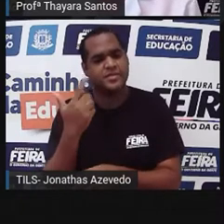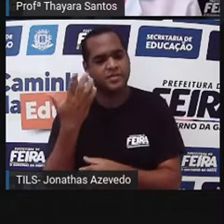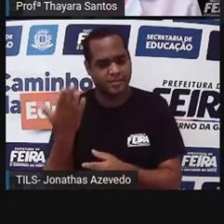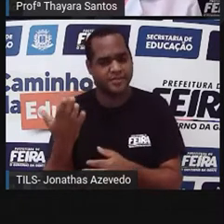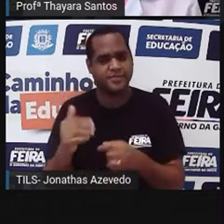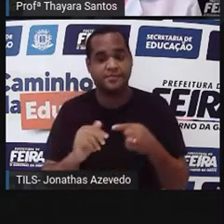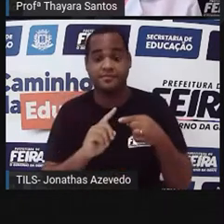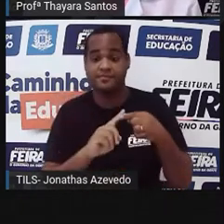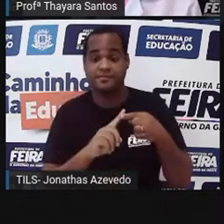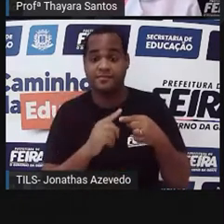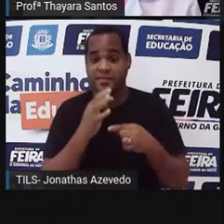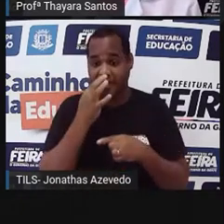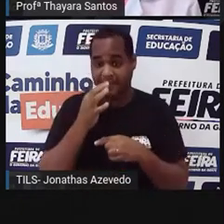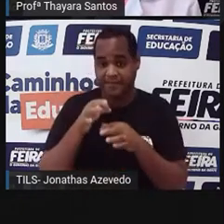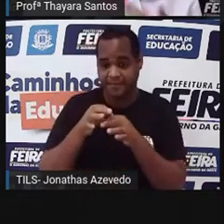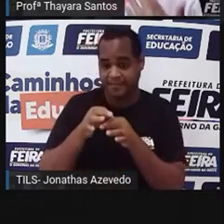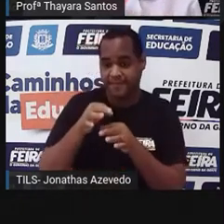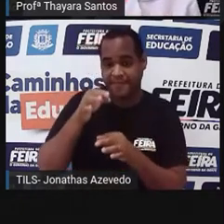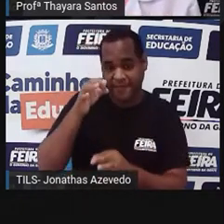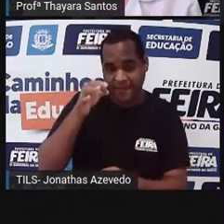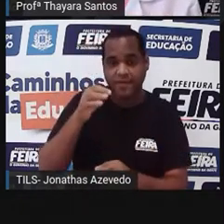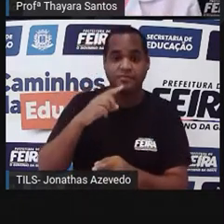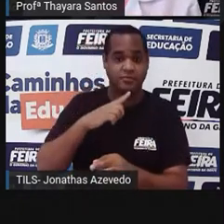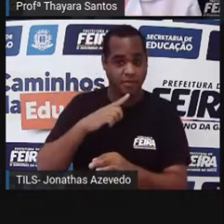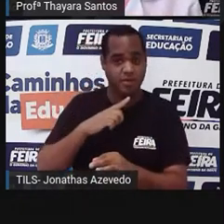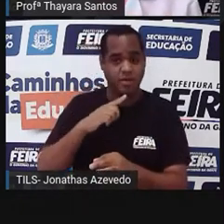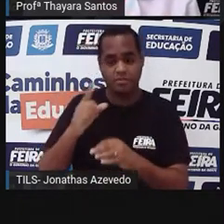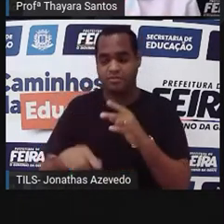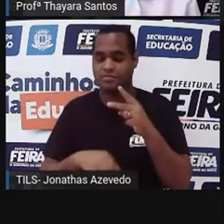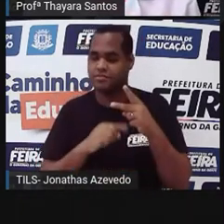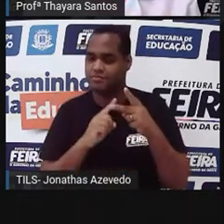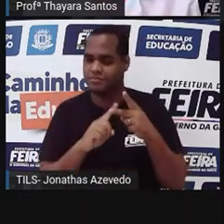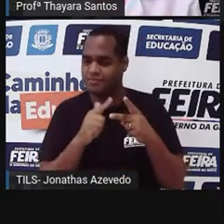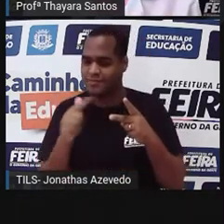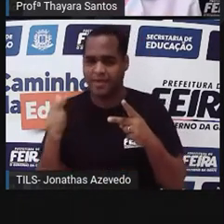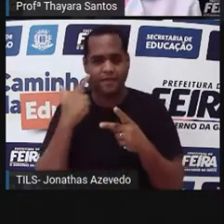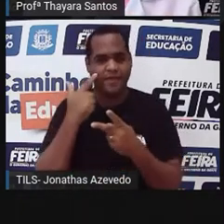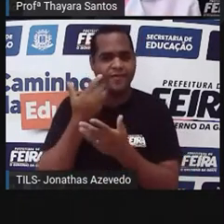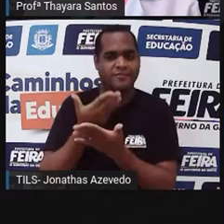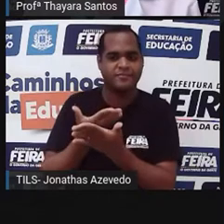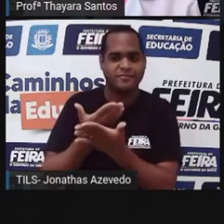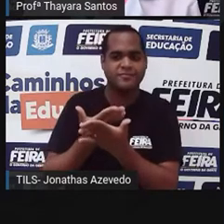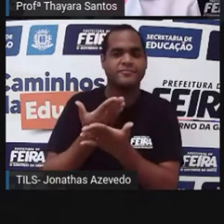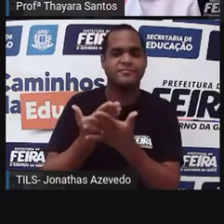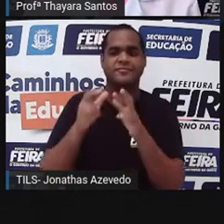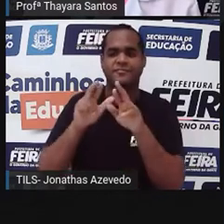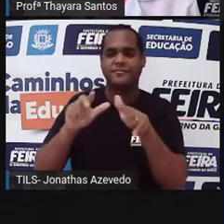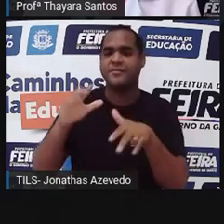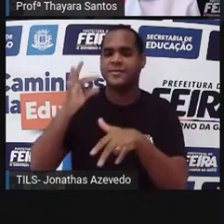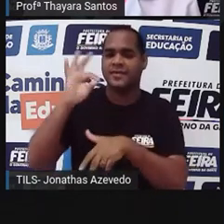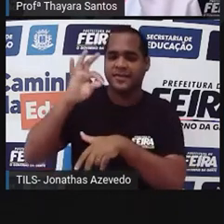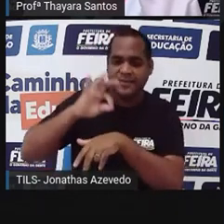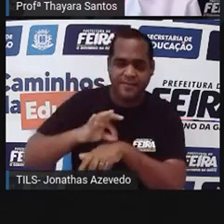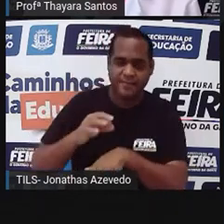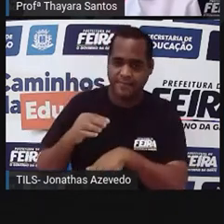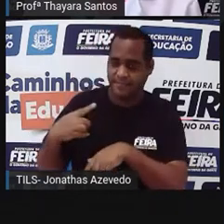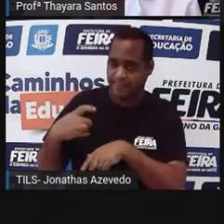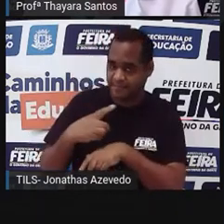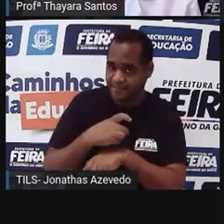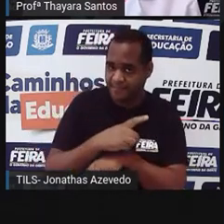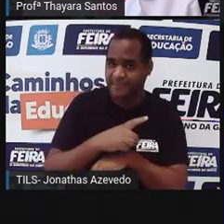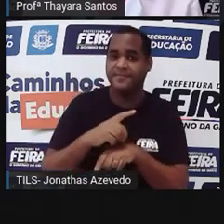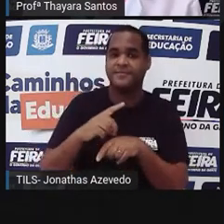que não possuem coluna vertebral e a gente já estudou sobre eles, que são os artrópodes, os equinodermos, os